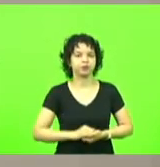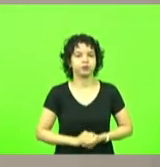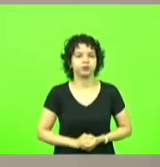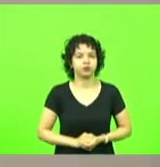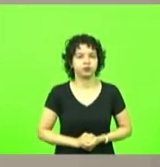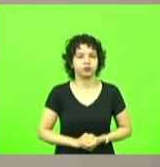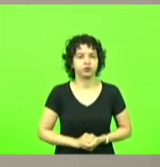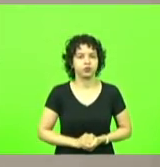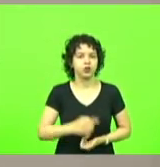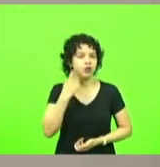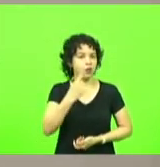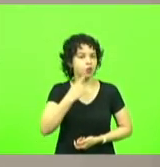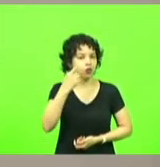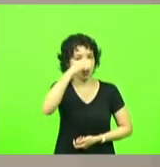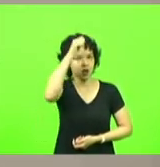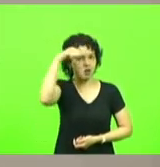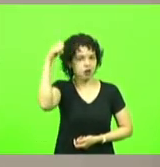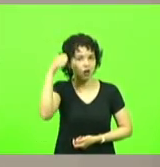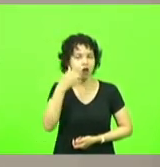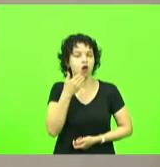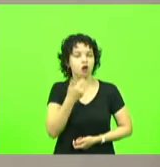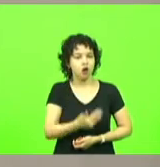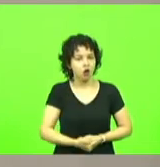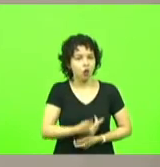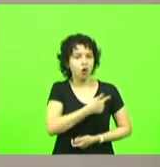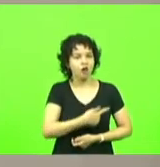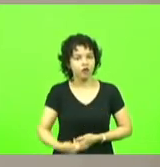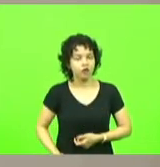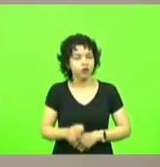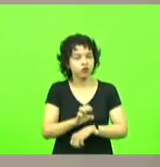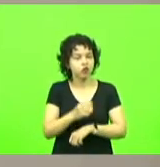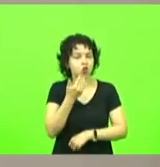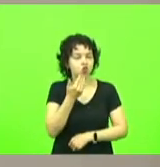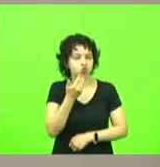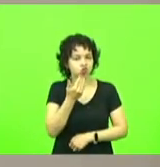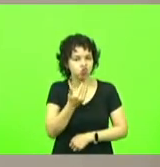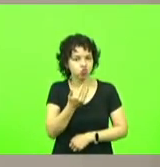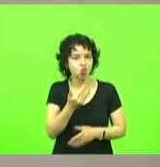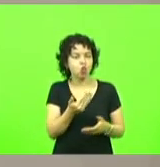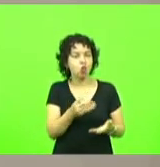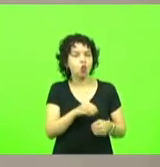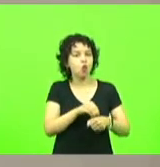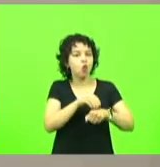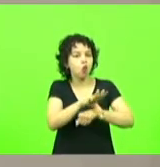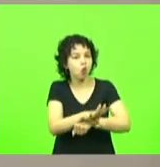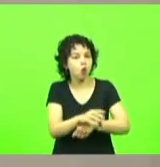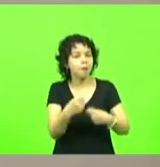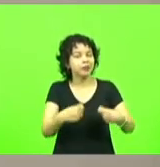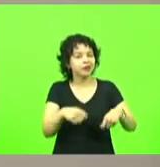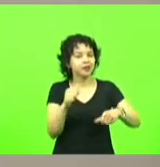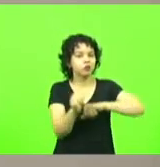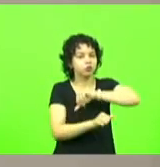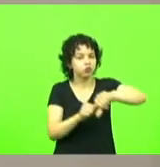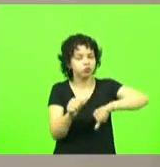Adrianinho apelando ao governo do estado sugerindo que sejam revogadas as resoluções